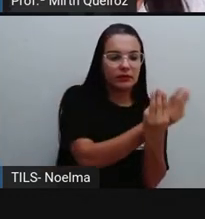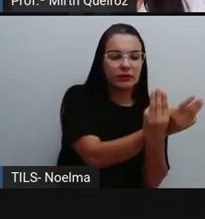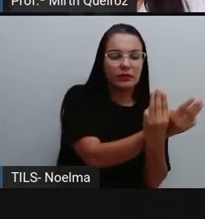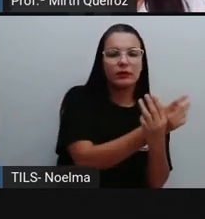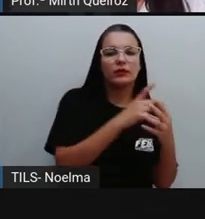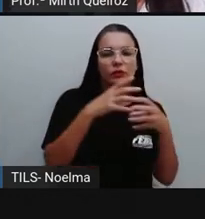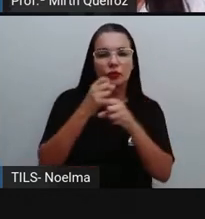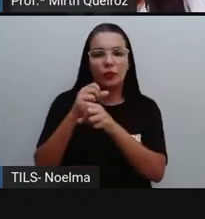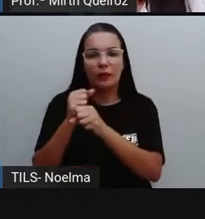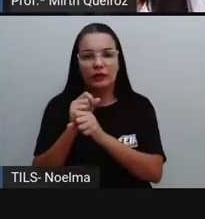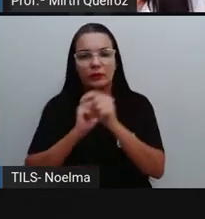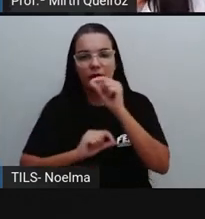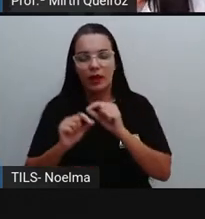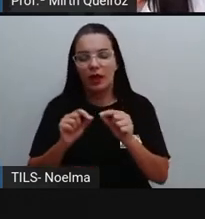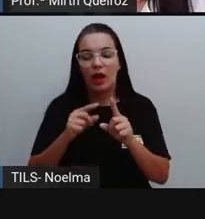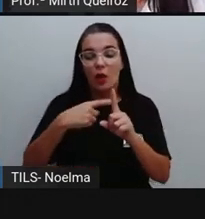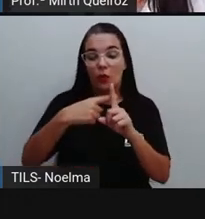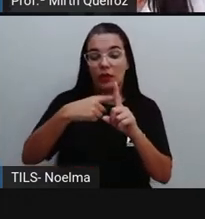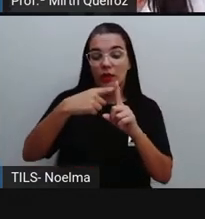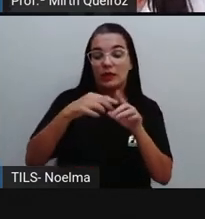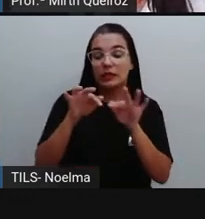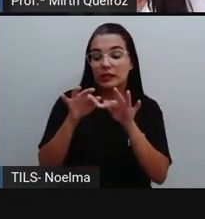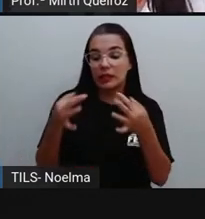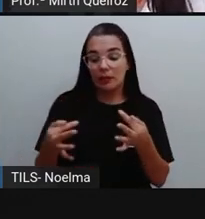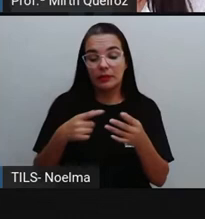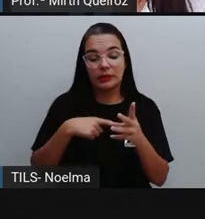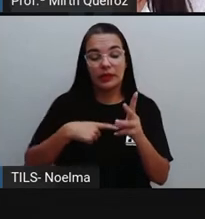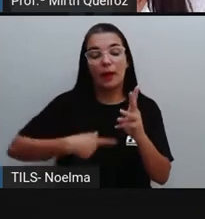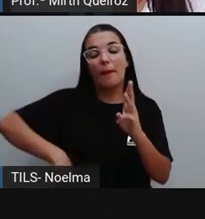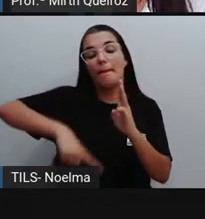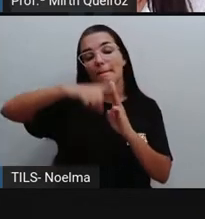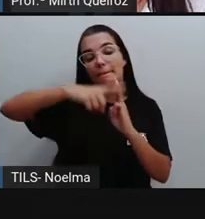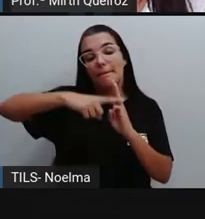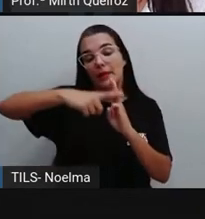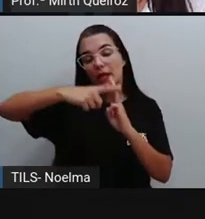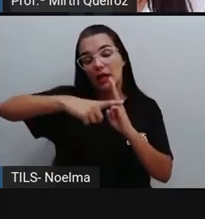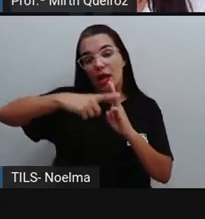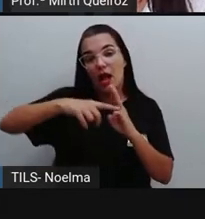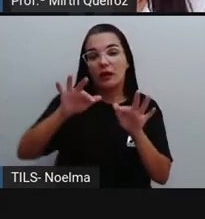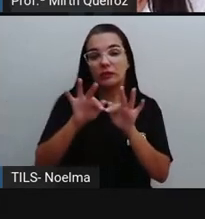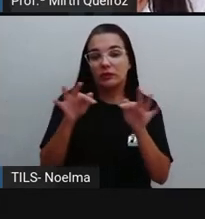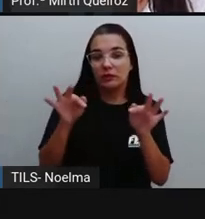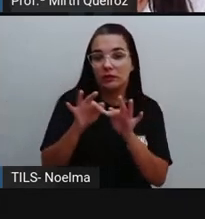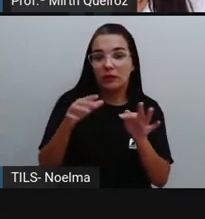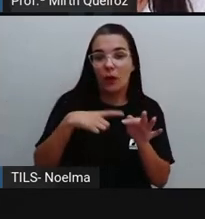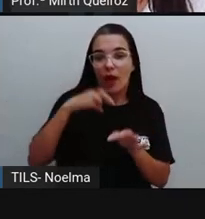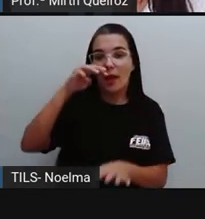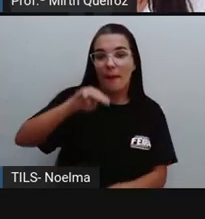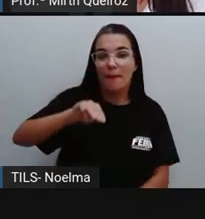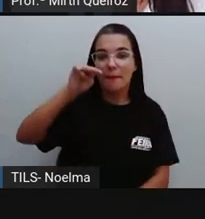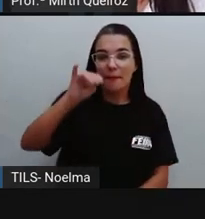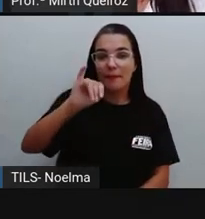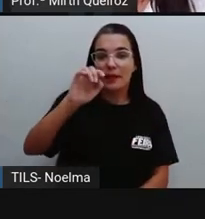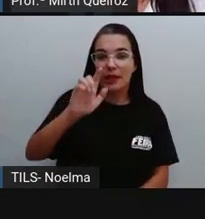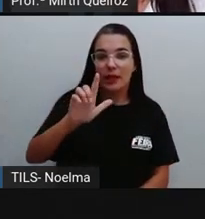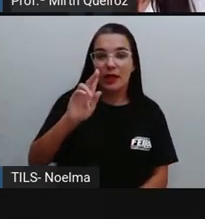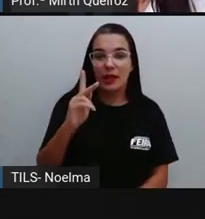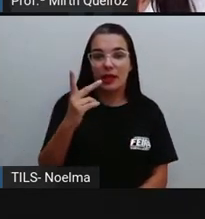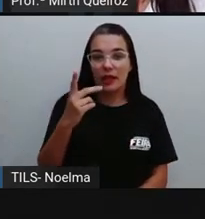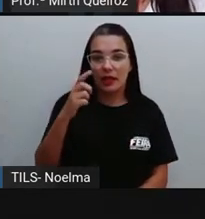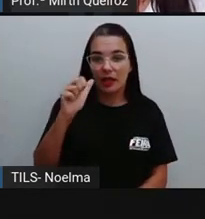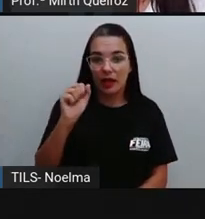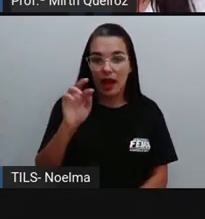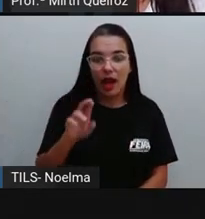classe da unidade simples. Na classe de milhar, nós temos os três aqui, né? Do meio, três zeros do meio. E na